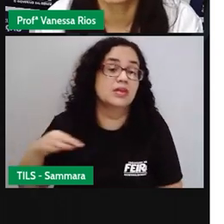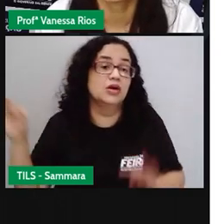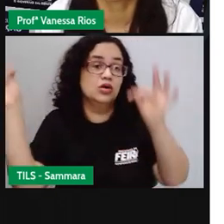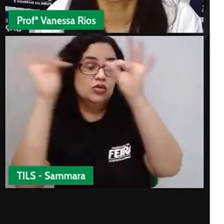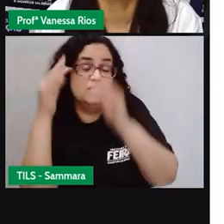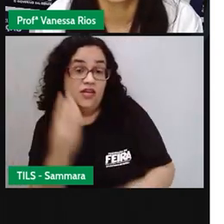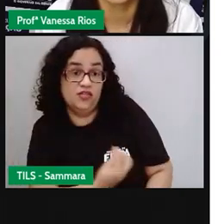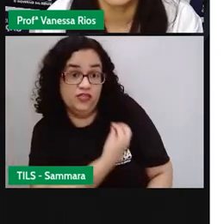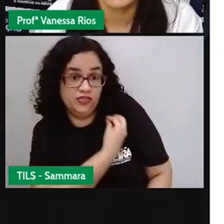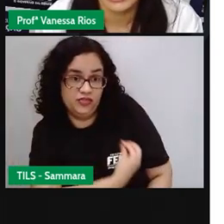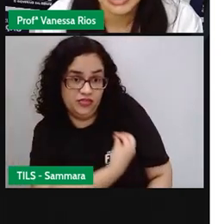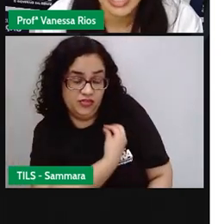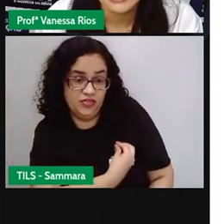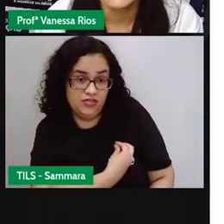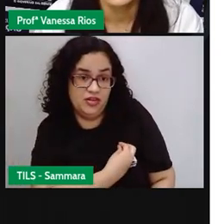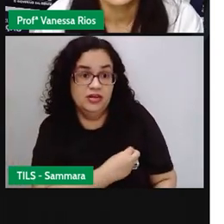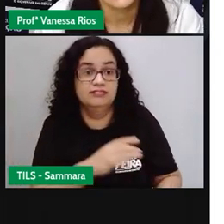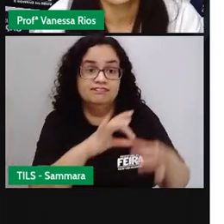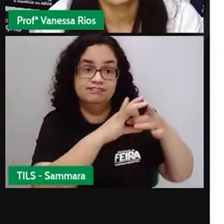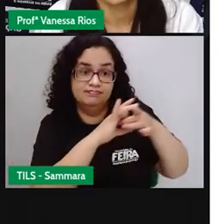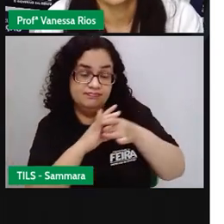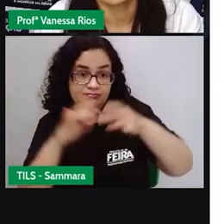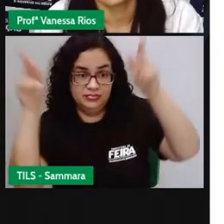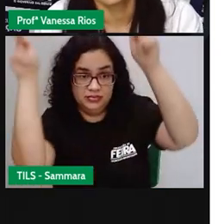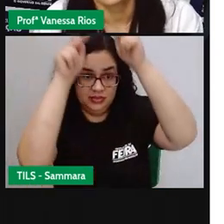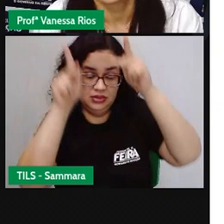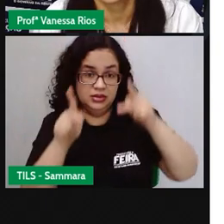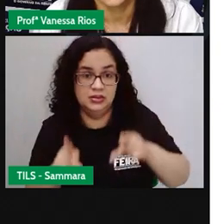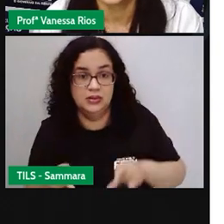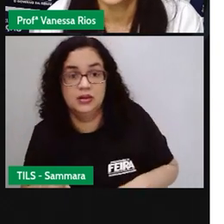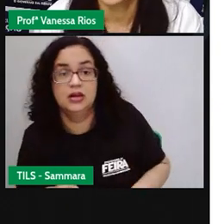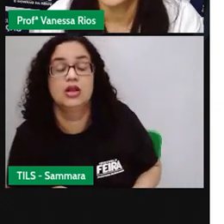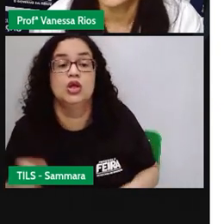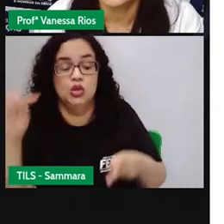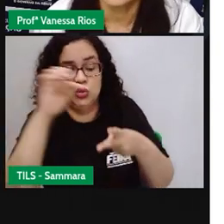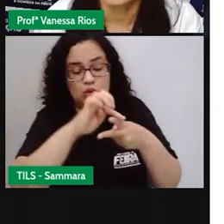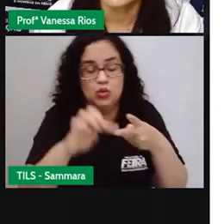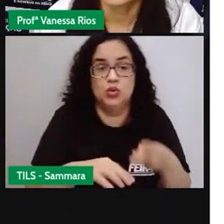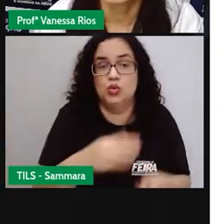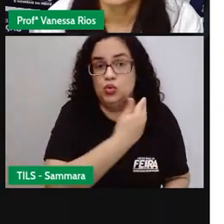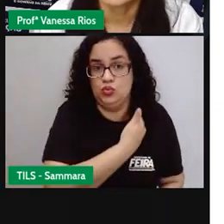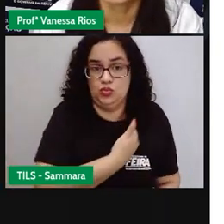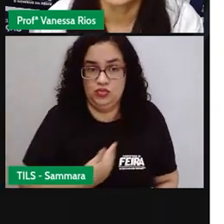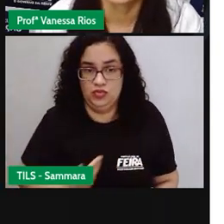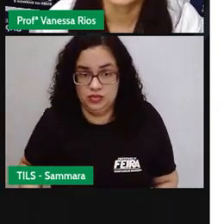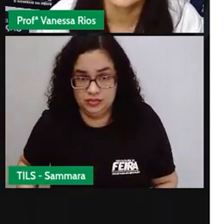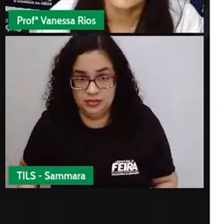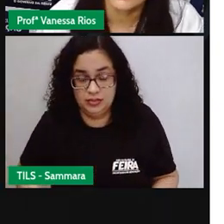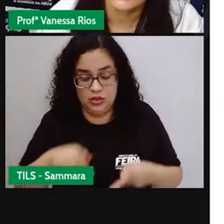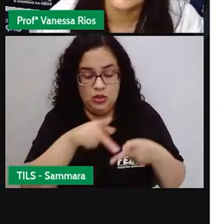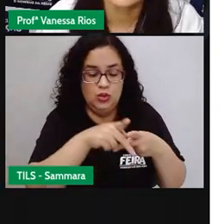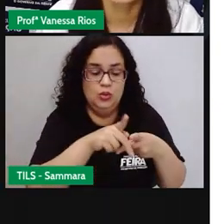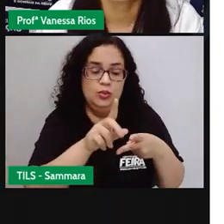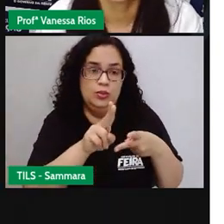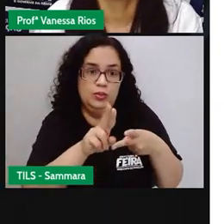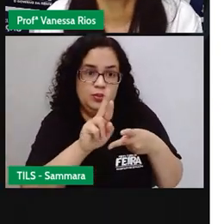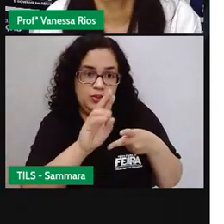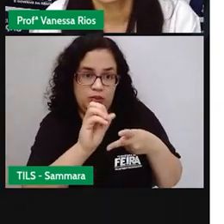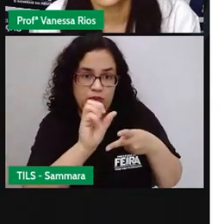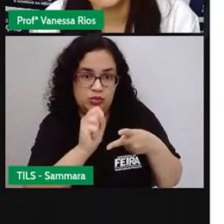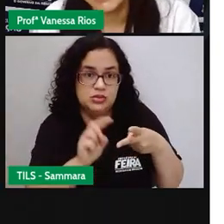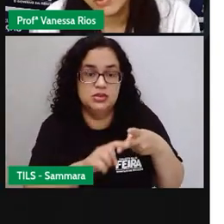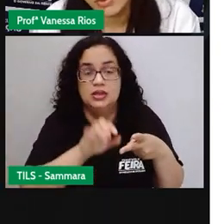harmonia, o viver em harmonia. E aí definiu dois tipos de governo, governos puros e